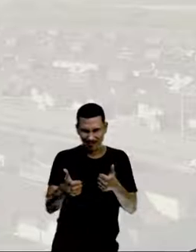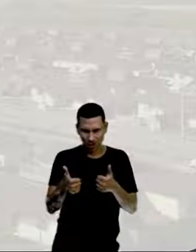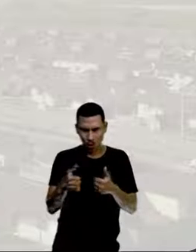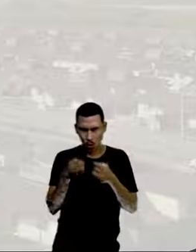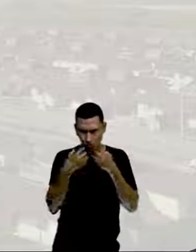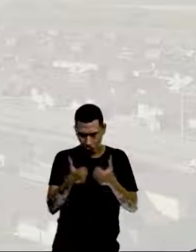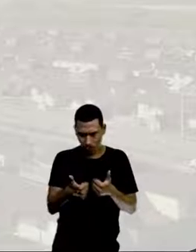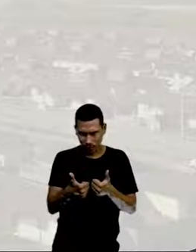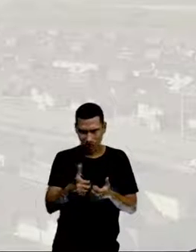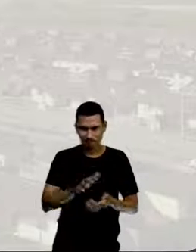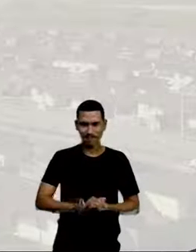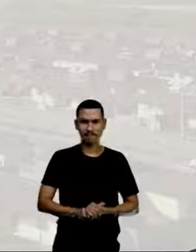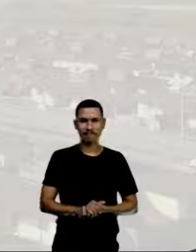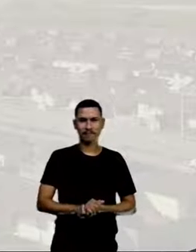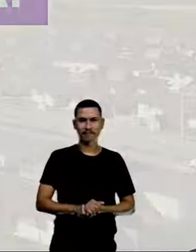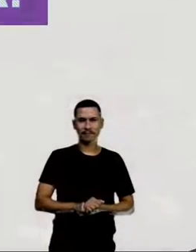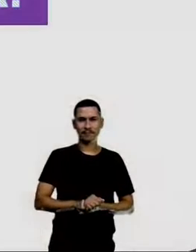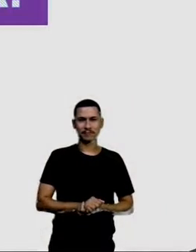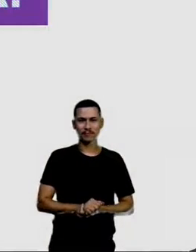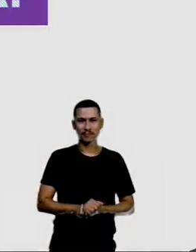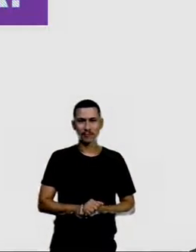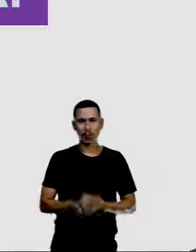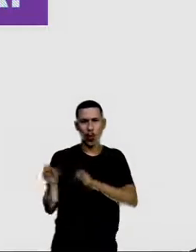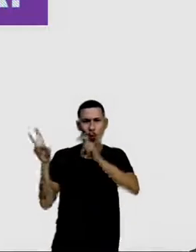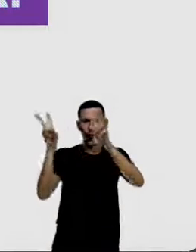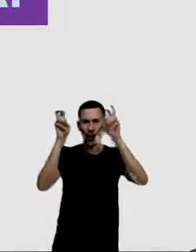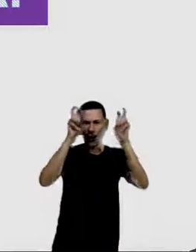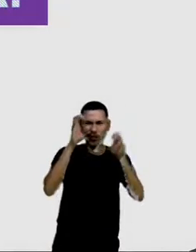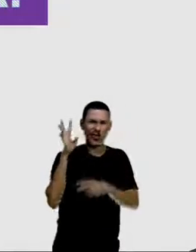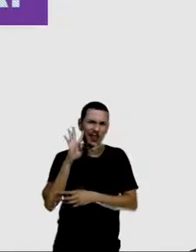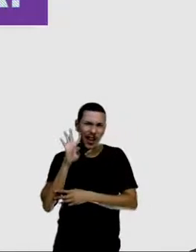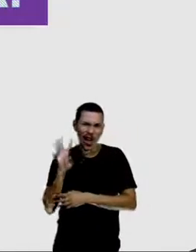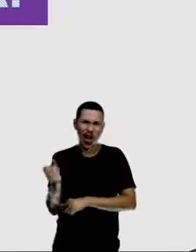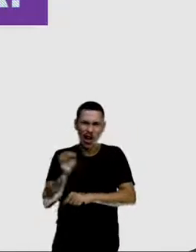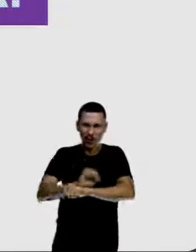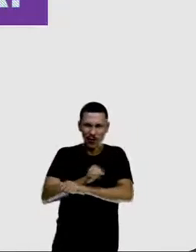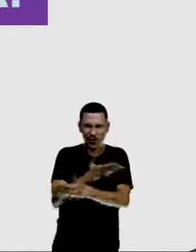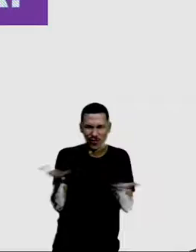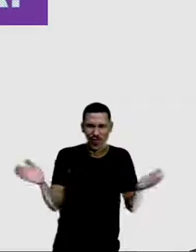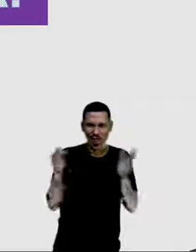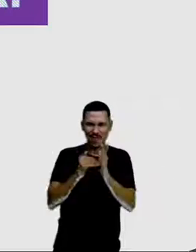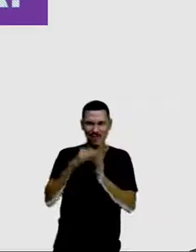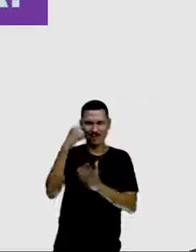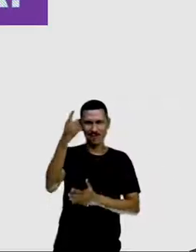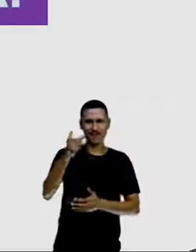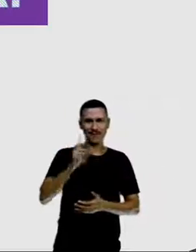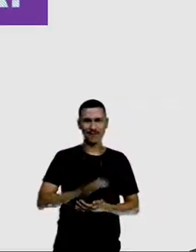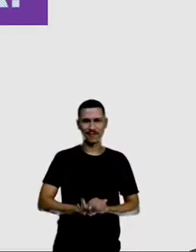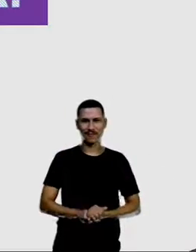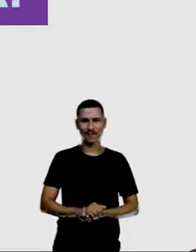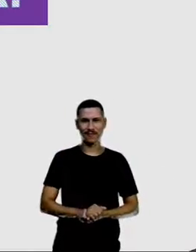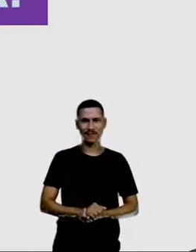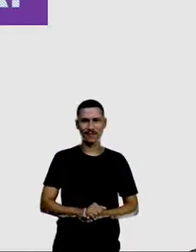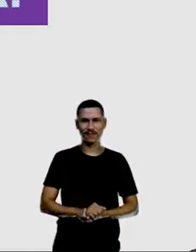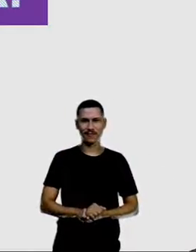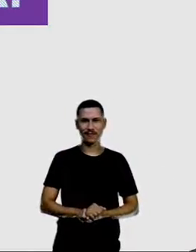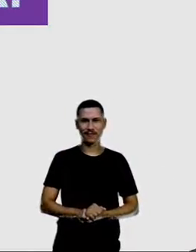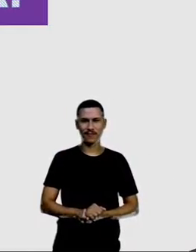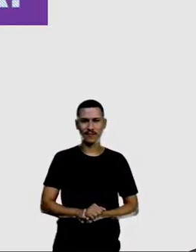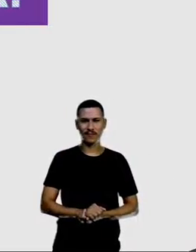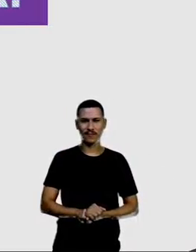Foi bom? Pois é. Um assunto muito bom e aguardo vocês na nossa próxima aula. Tchau, tchau.